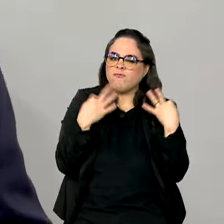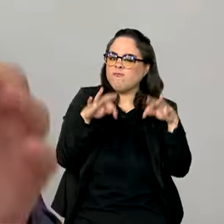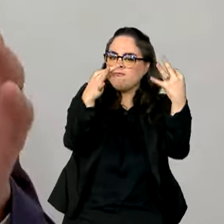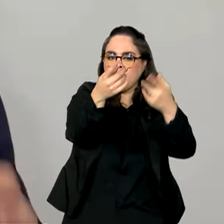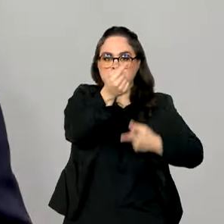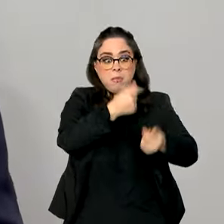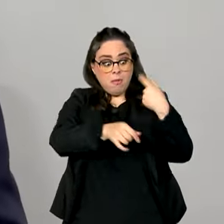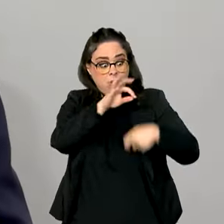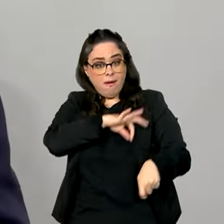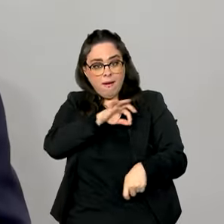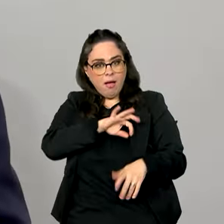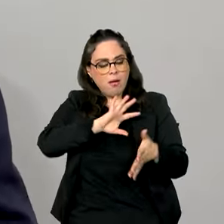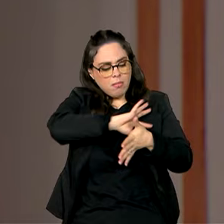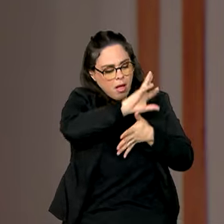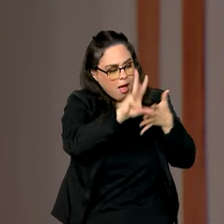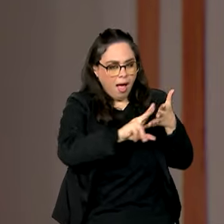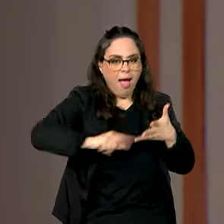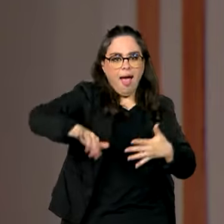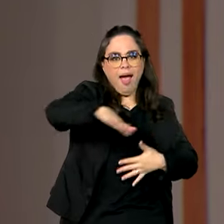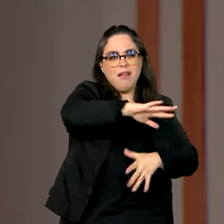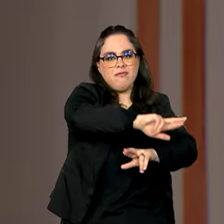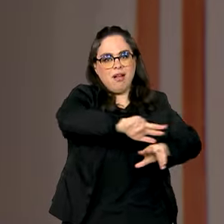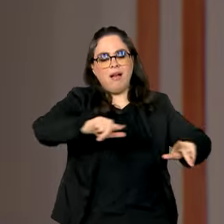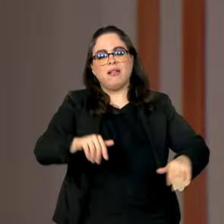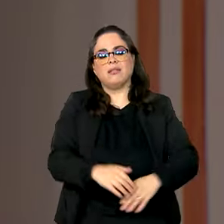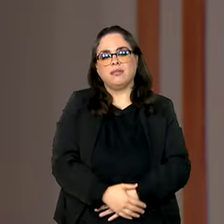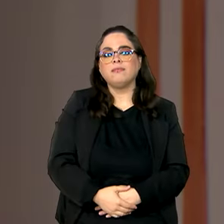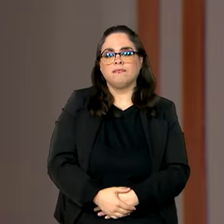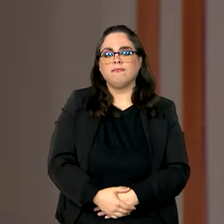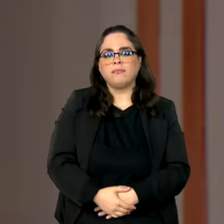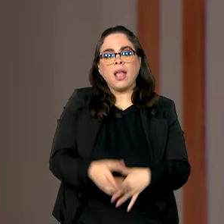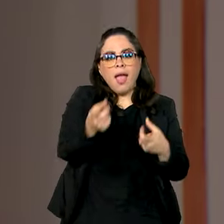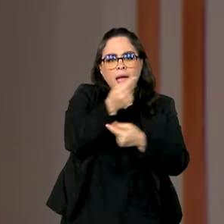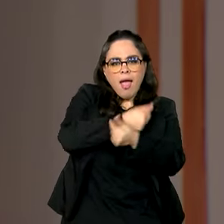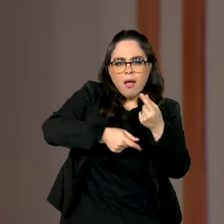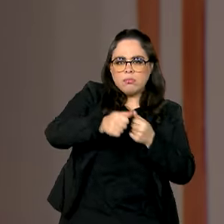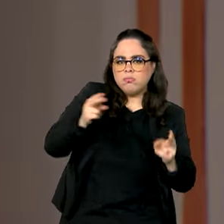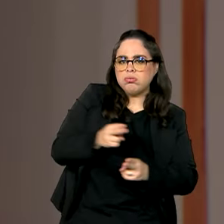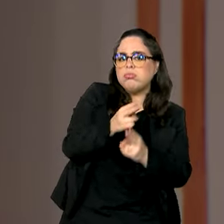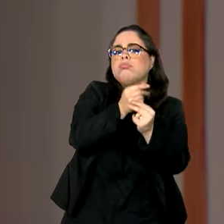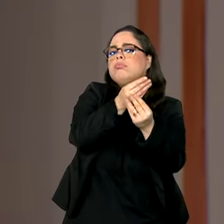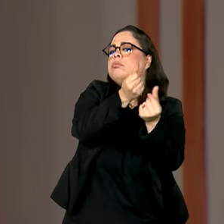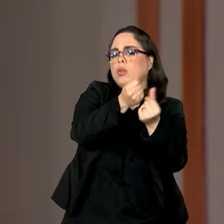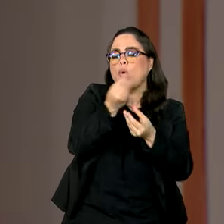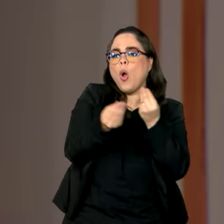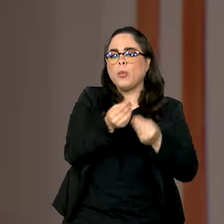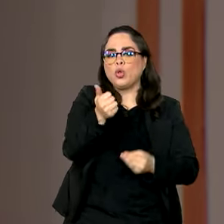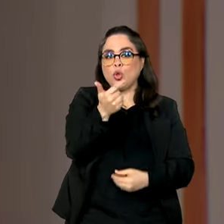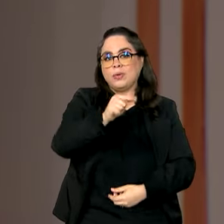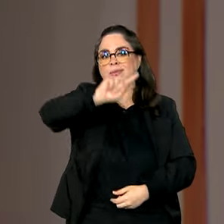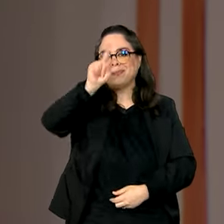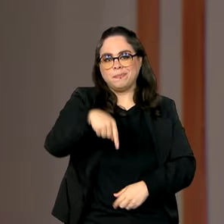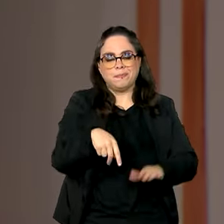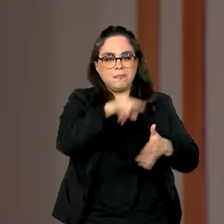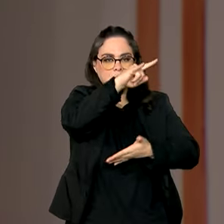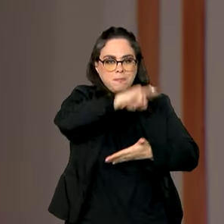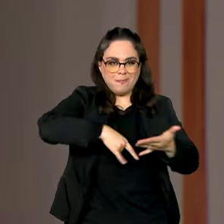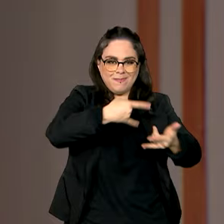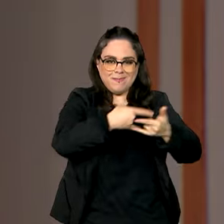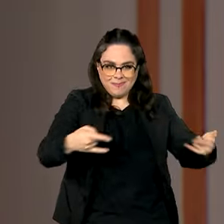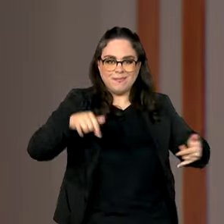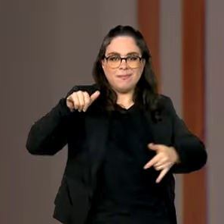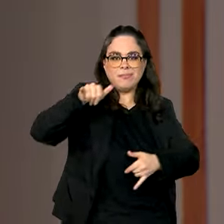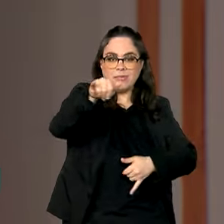renda, em um conjunto de segmentos. E por falar em economia aquecida, mais de 12 mil passagens aéreas